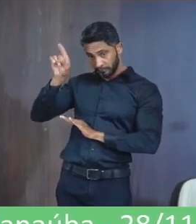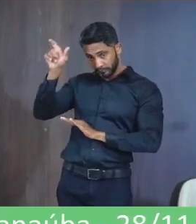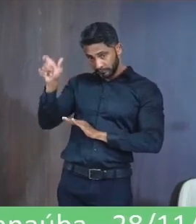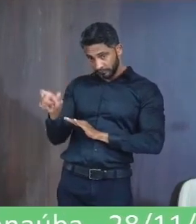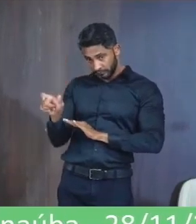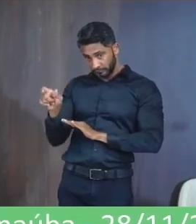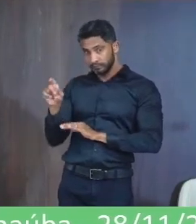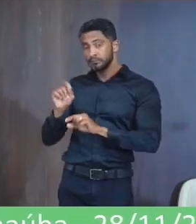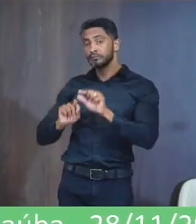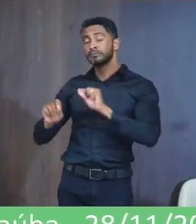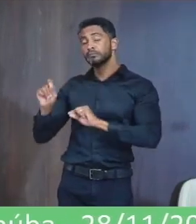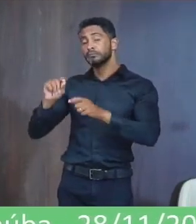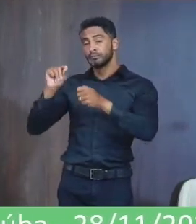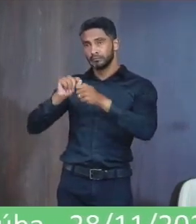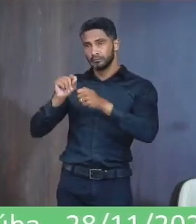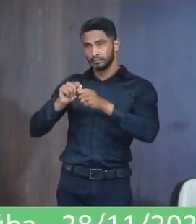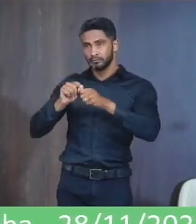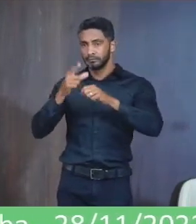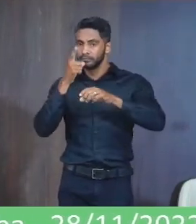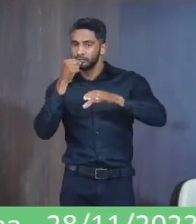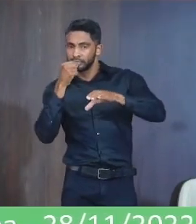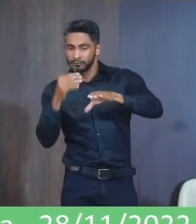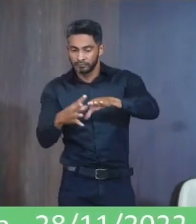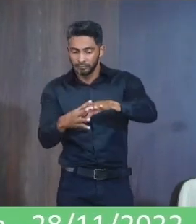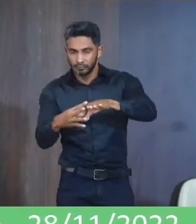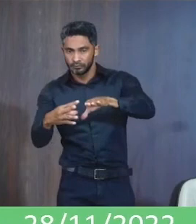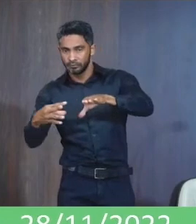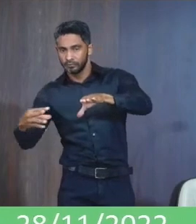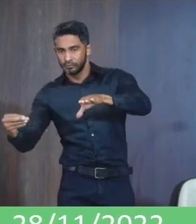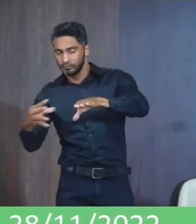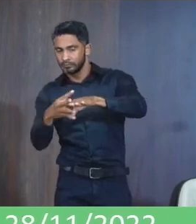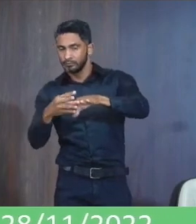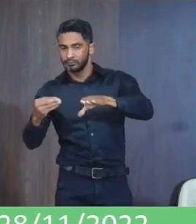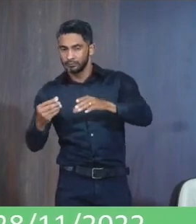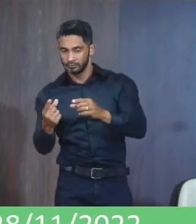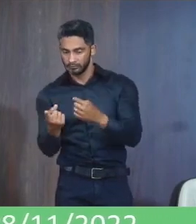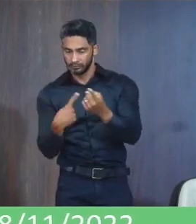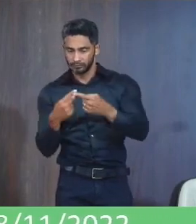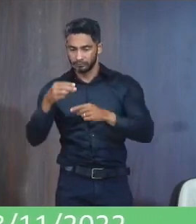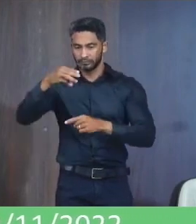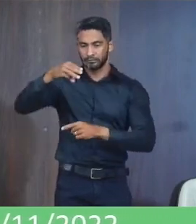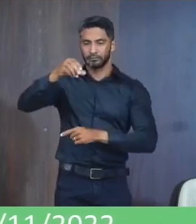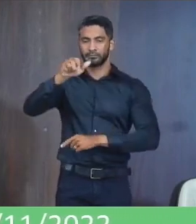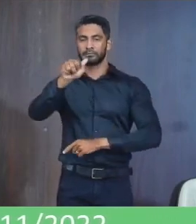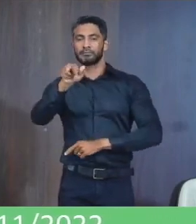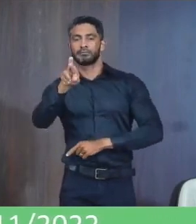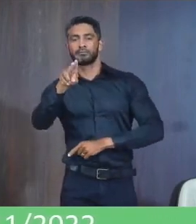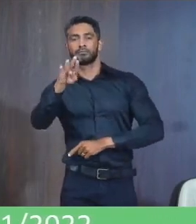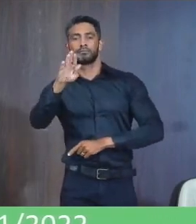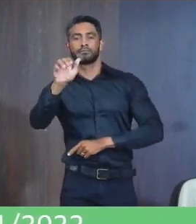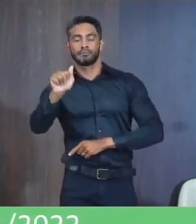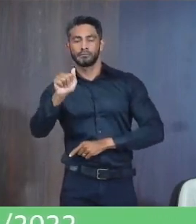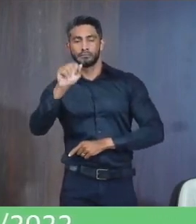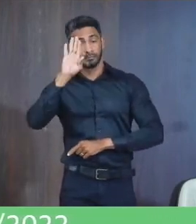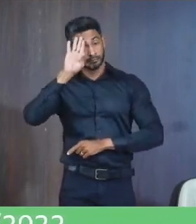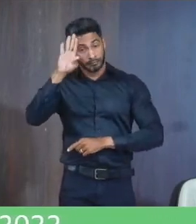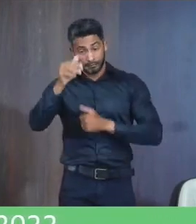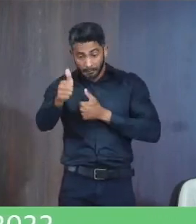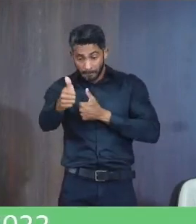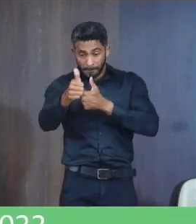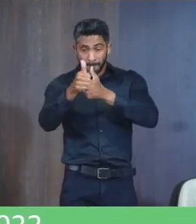Mendes Santos Que seja Realizada Drenagem De água E manutenção Da estrada Da maromba Principalmente Na chegada Da comunidade